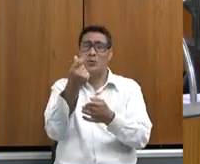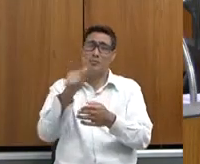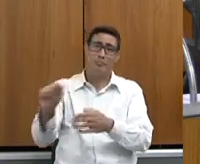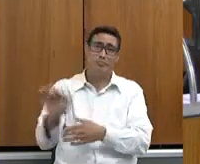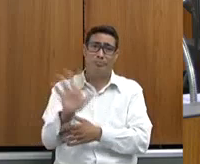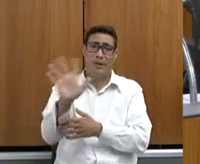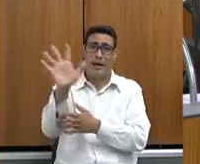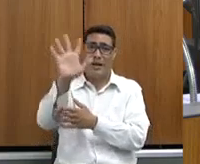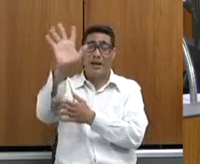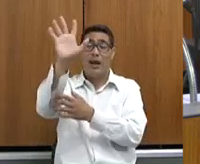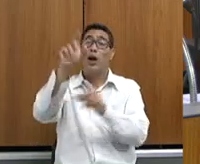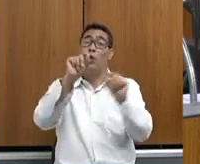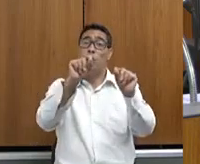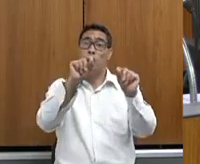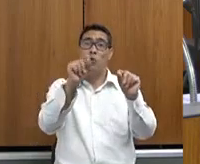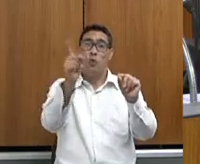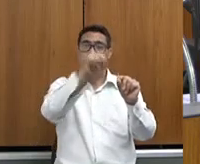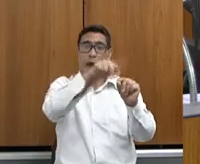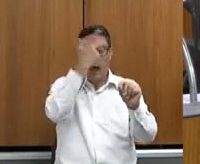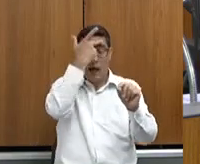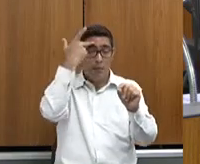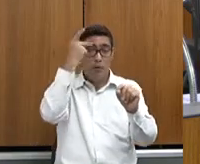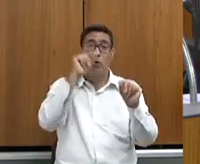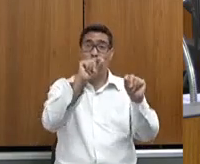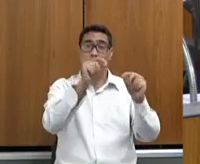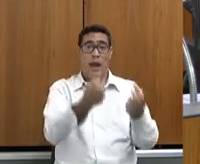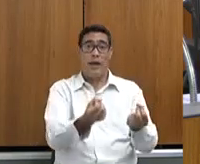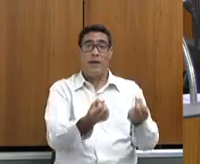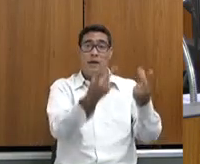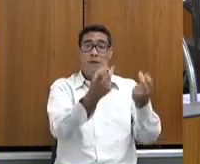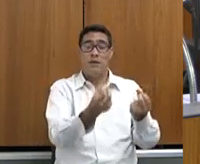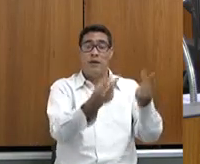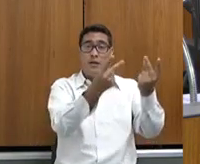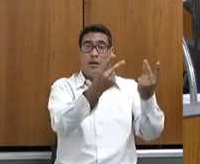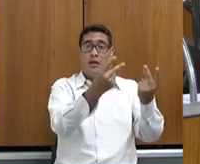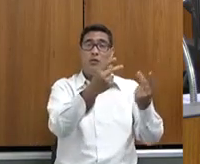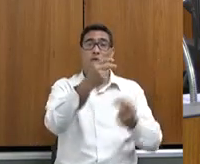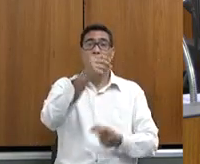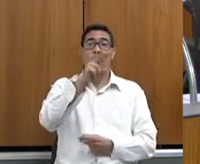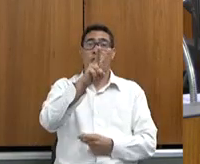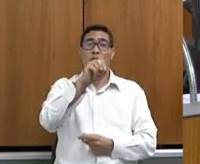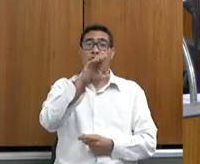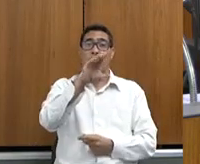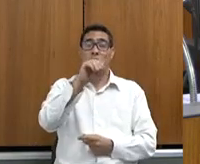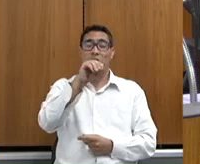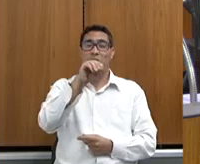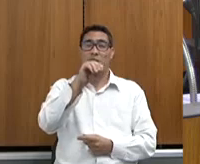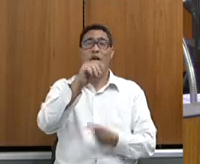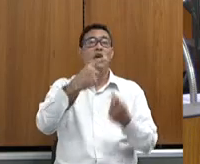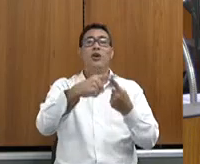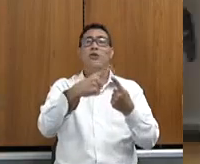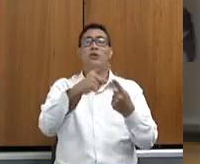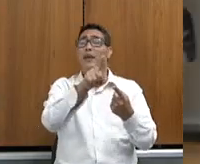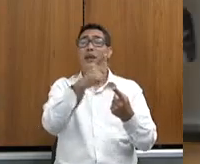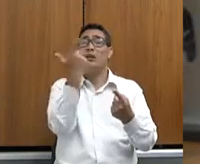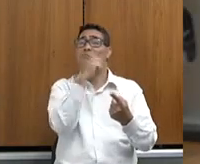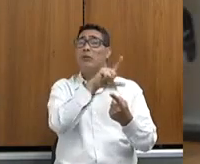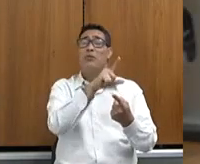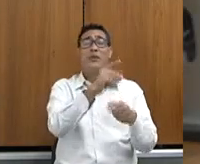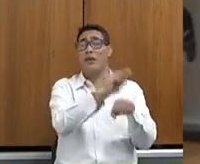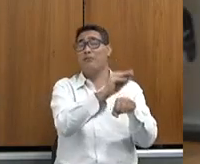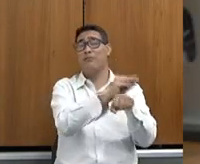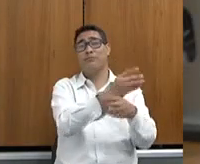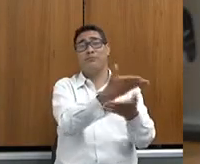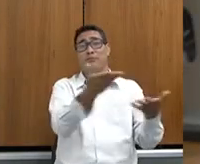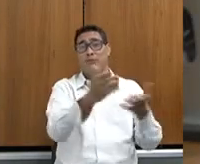já vendendo vacas. Semana até vem, vamos na região, pessoas levando vacas inteiras para acabar com o plantel. Ou seja, então, precisamos